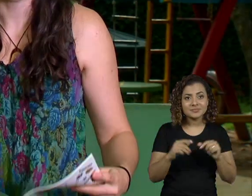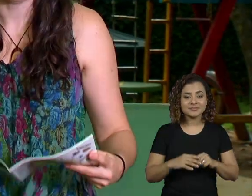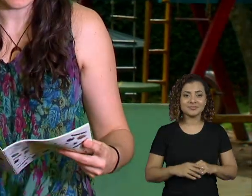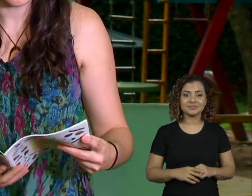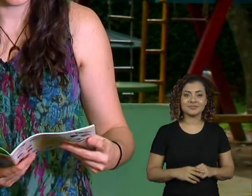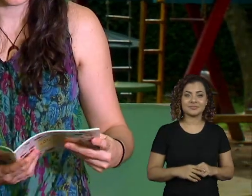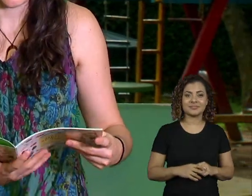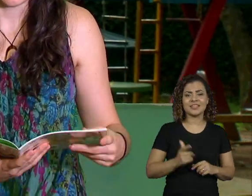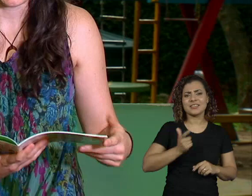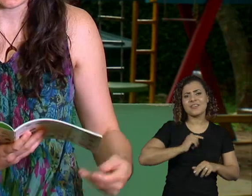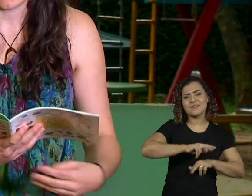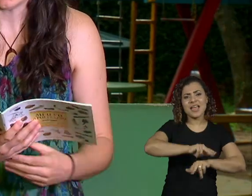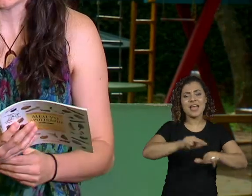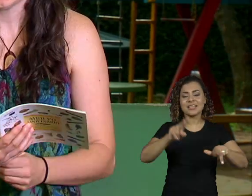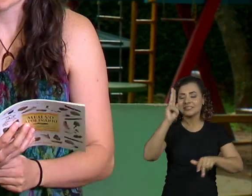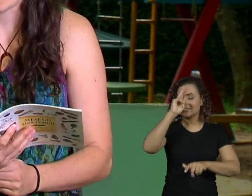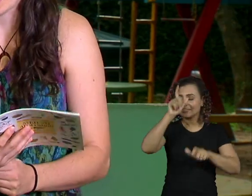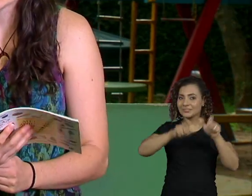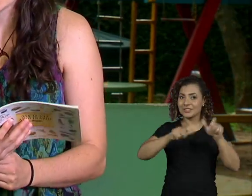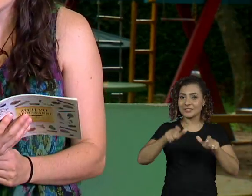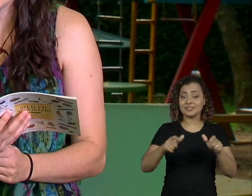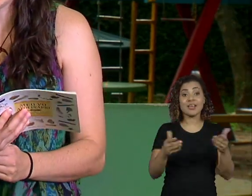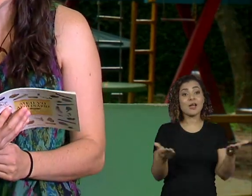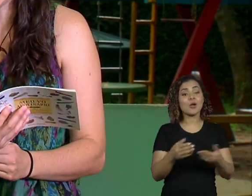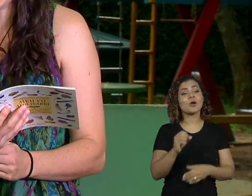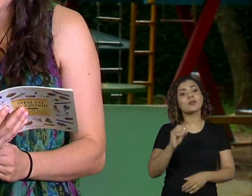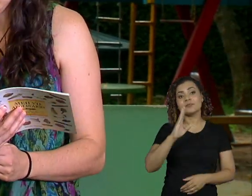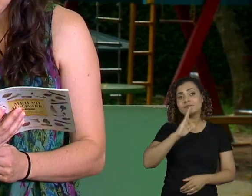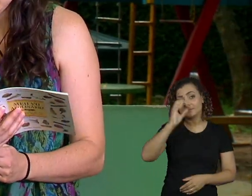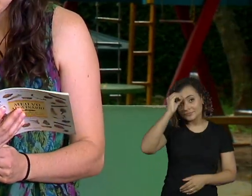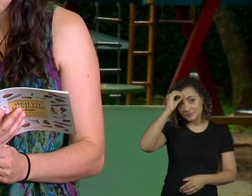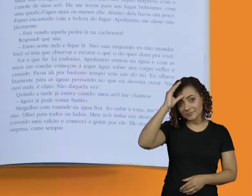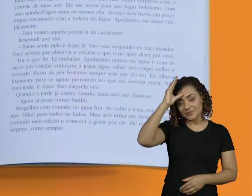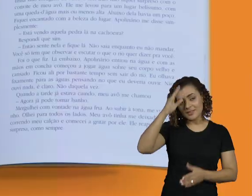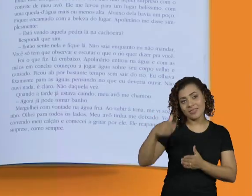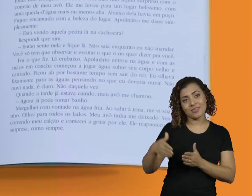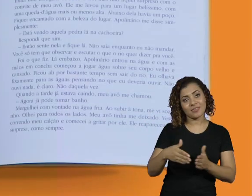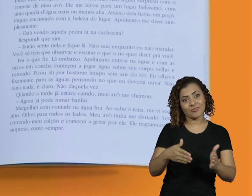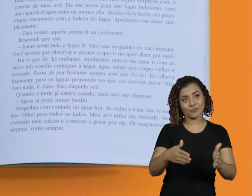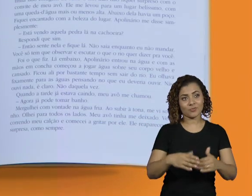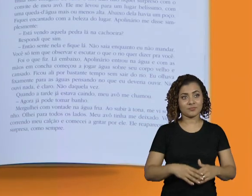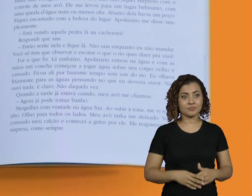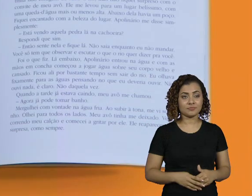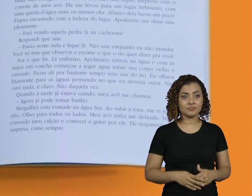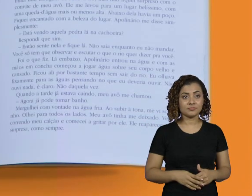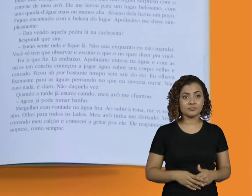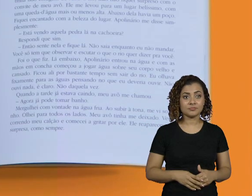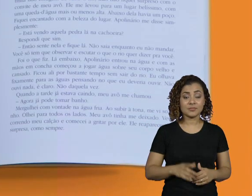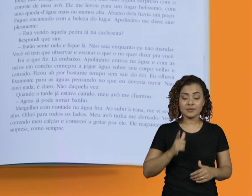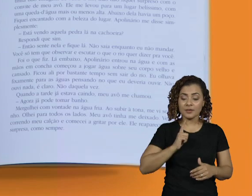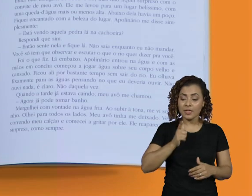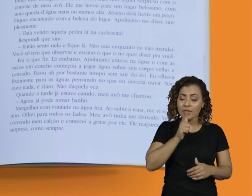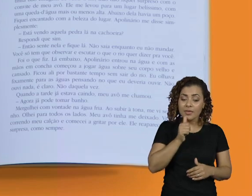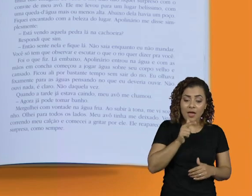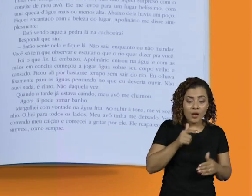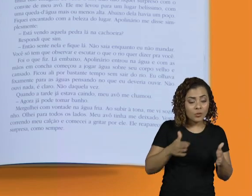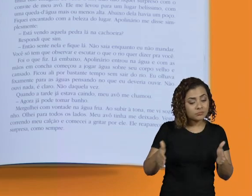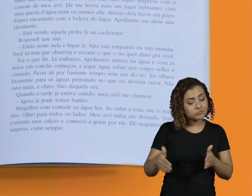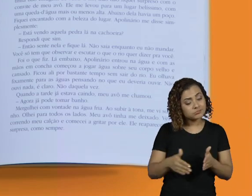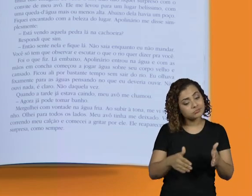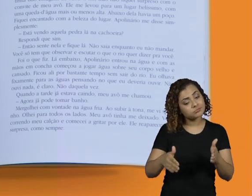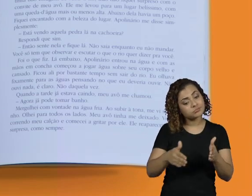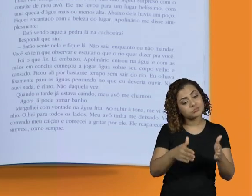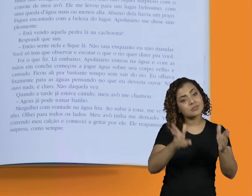São várias histórias. Essa daqui se chama A Sabedoria do Rio. Quando chegamos ao Igarapé, onde a gente